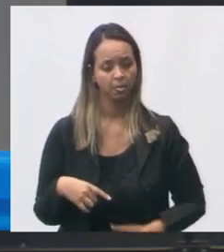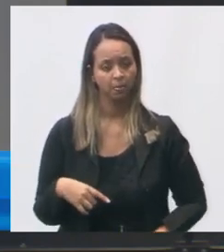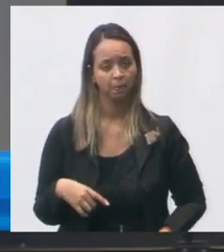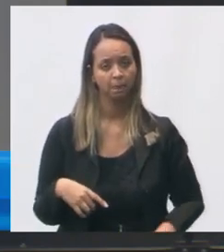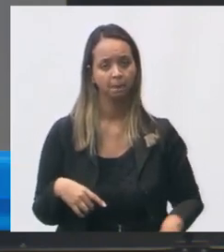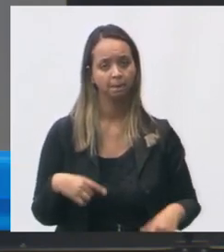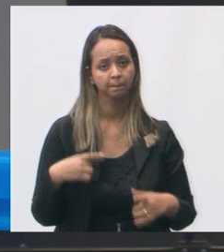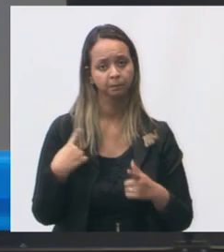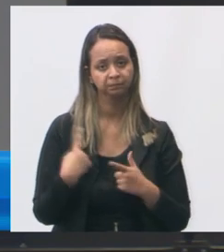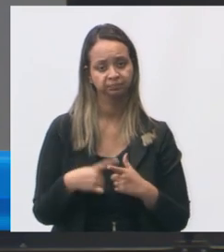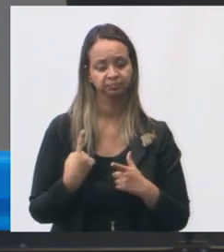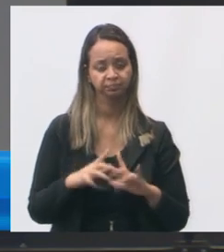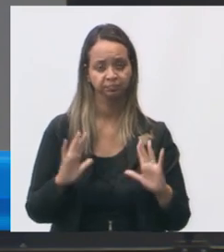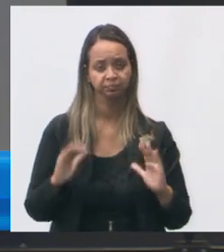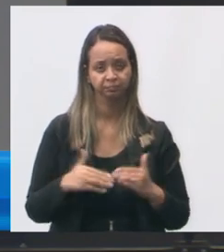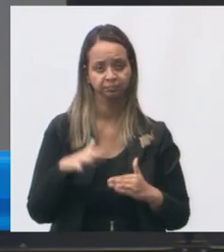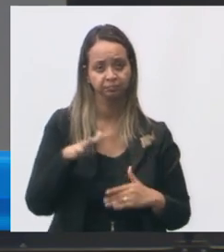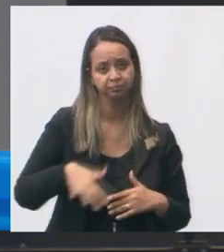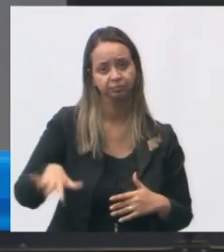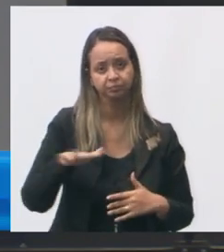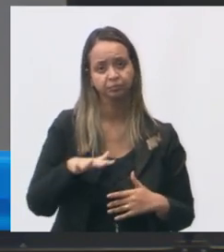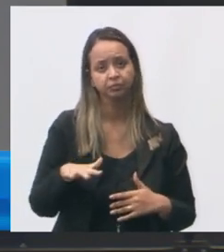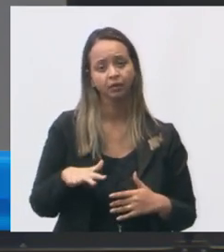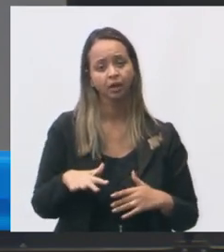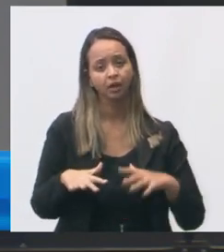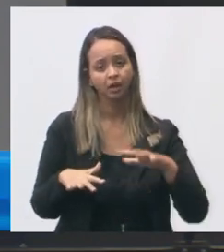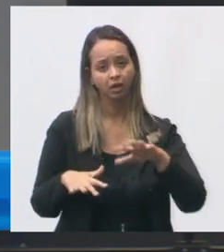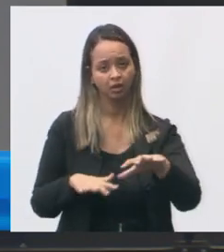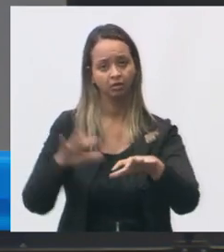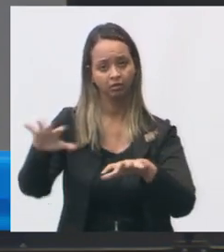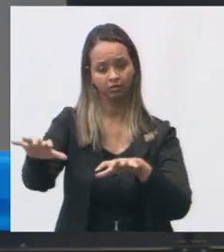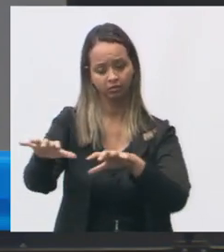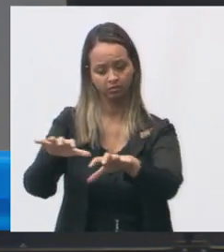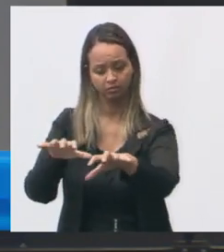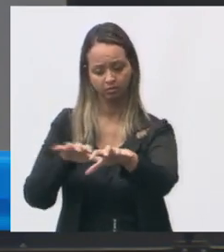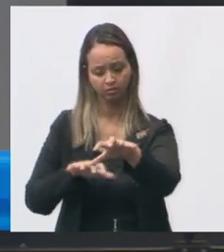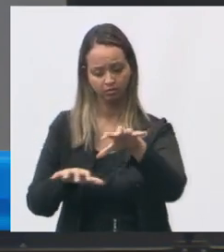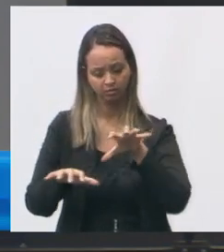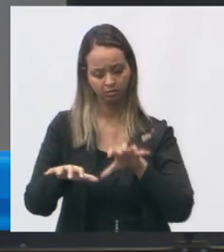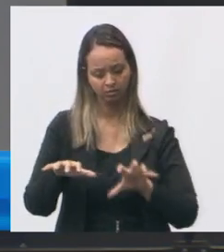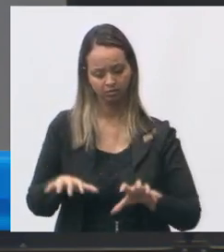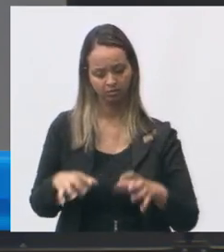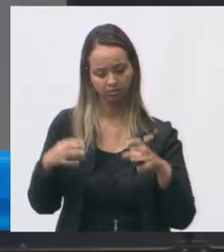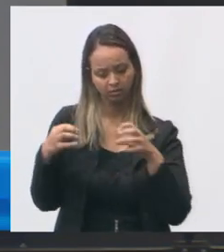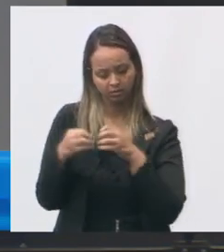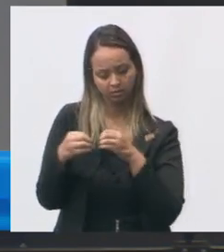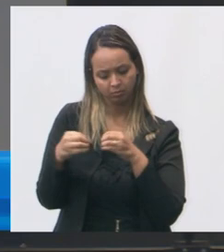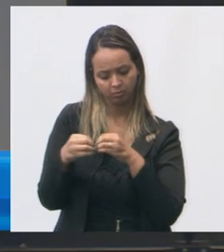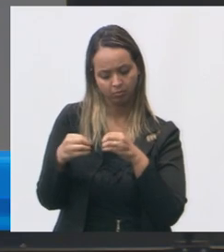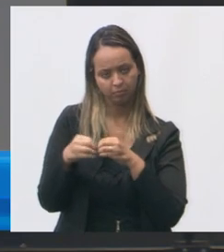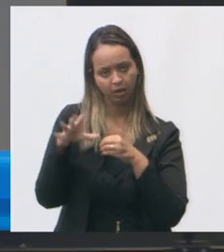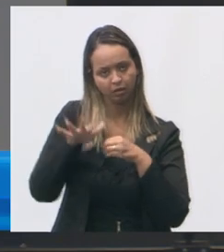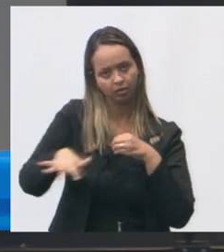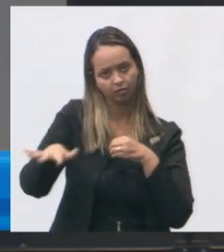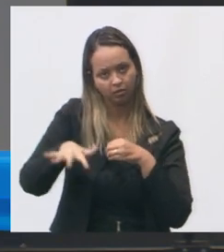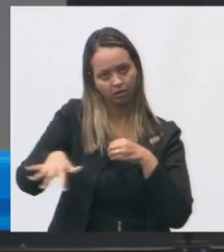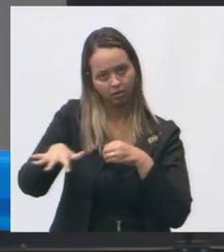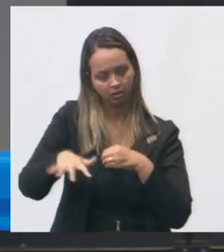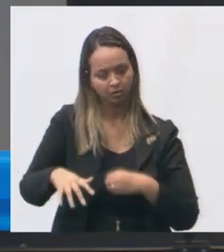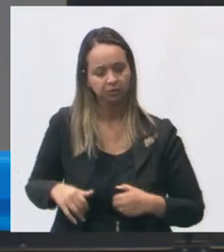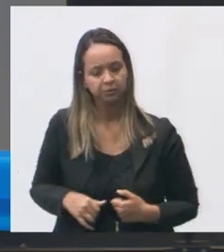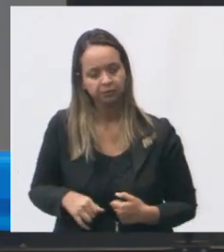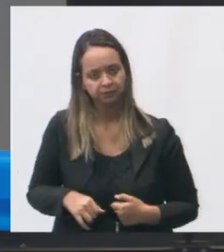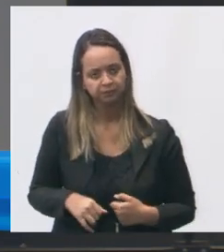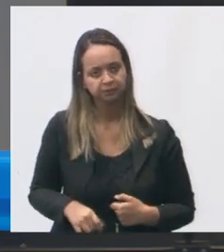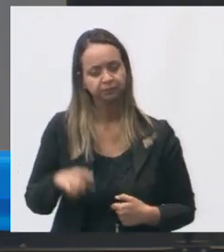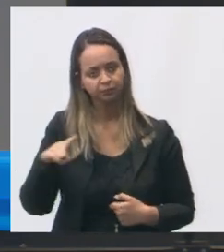público-alvo da unidade morador de Jabu Maria Ortiz segurança do laço Solon Borges Antônio Honorário a estrutura